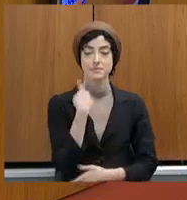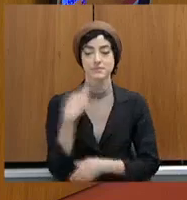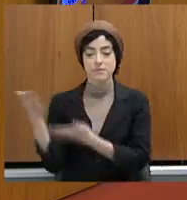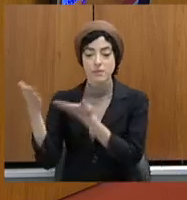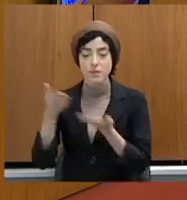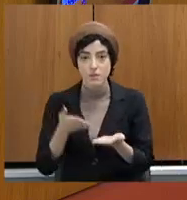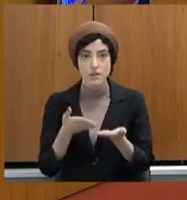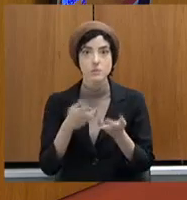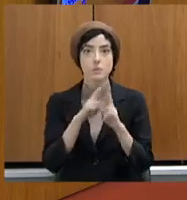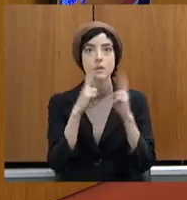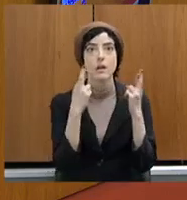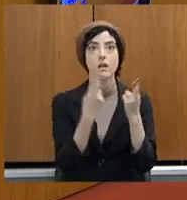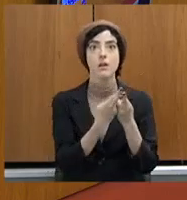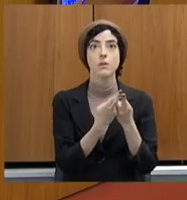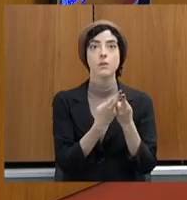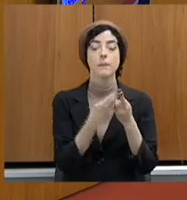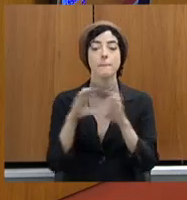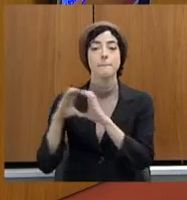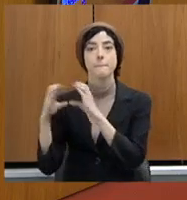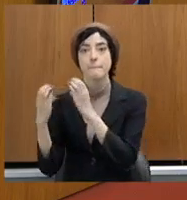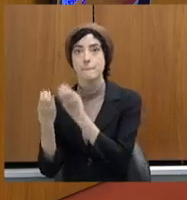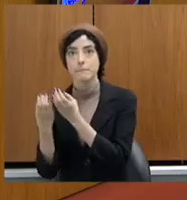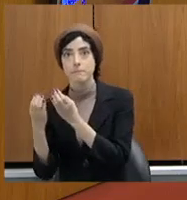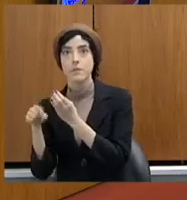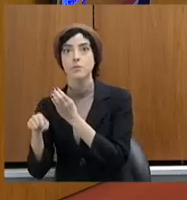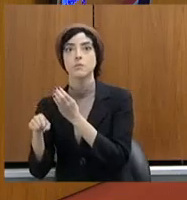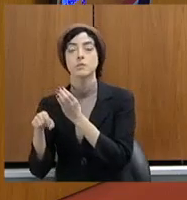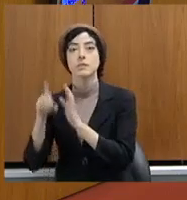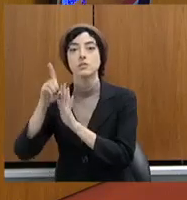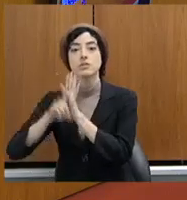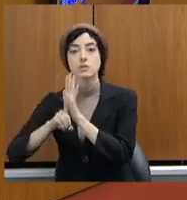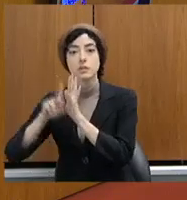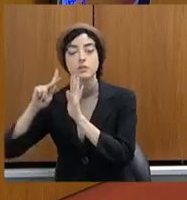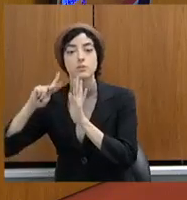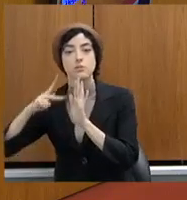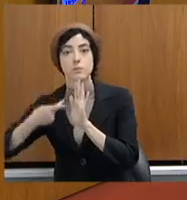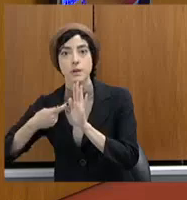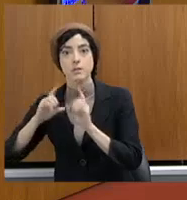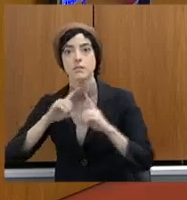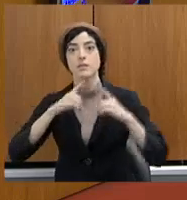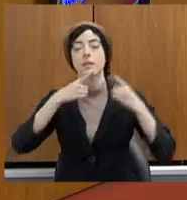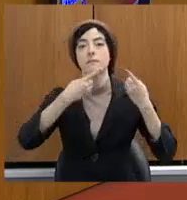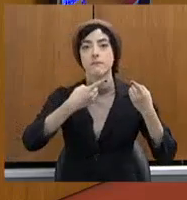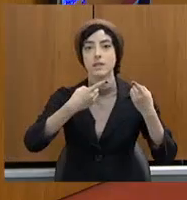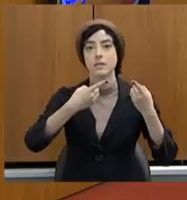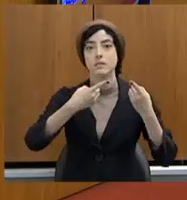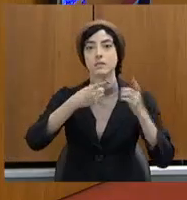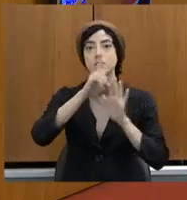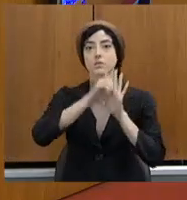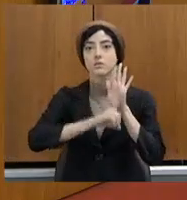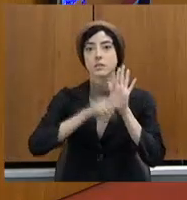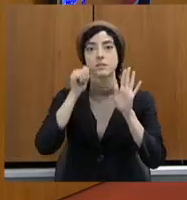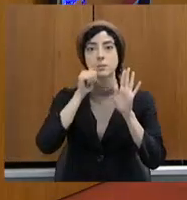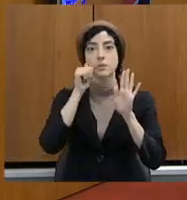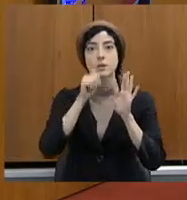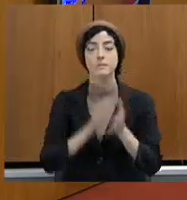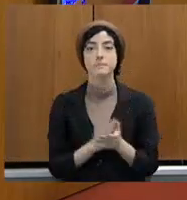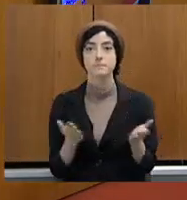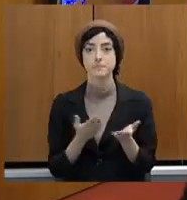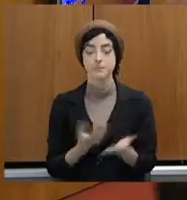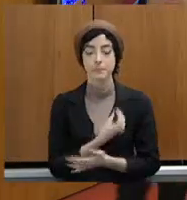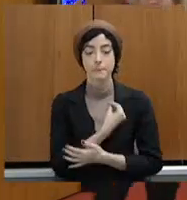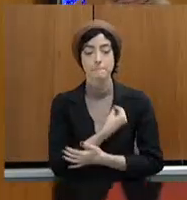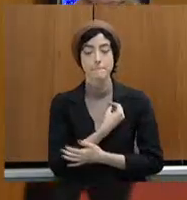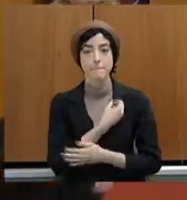As comissões de direitos humanos e defesa dos direitos da mulher. A presidência informa que estão presentes os deputados João Leite,